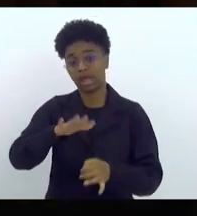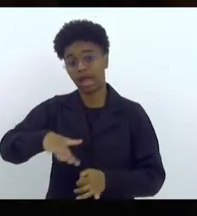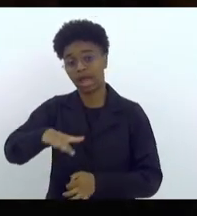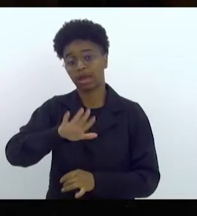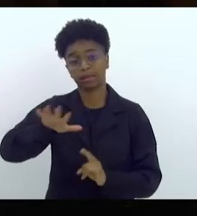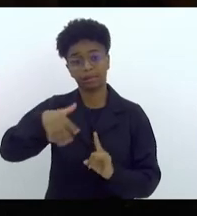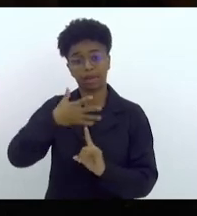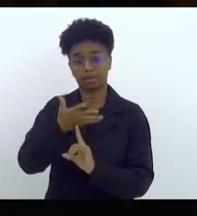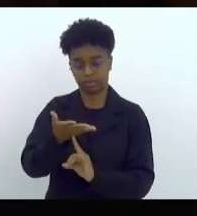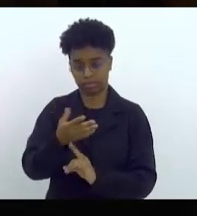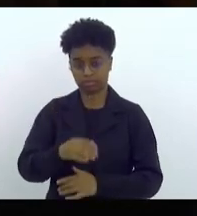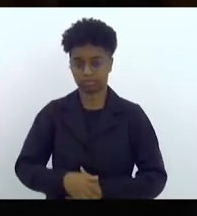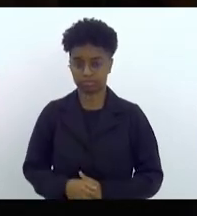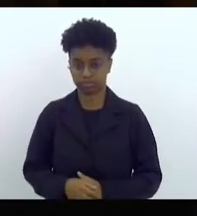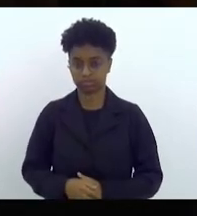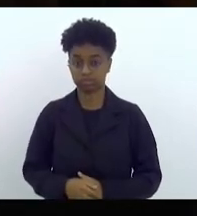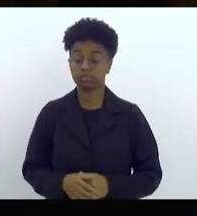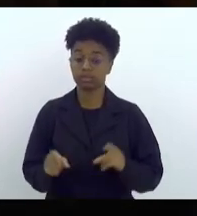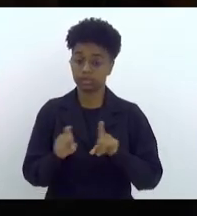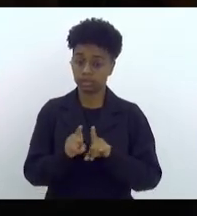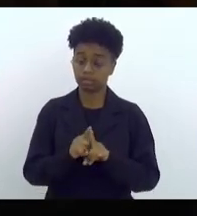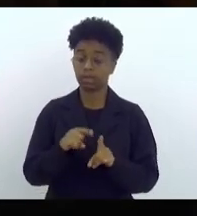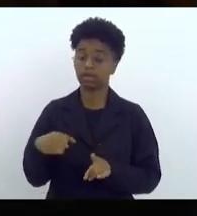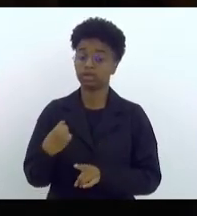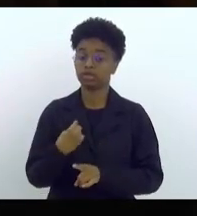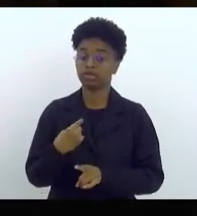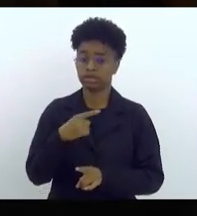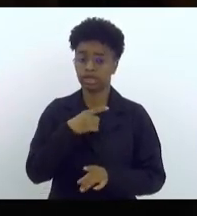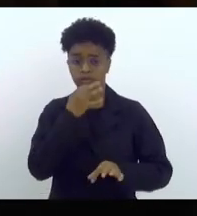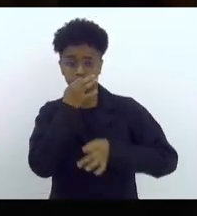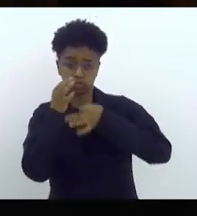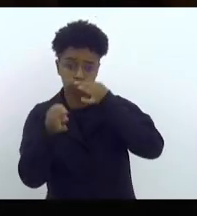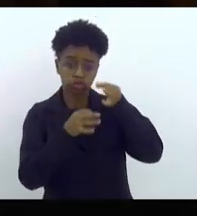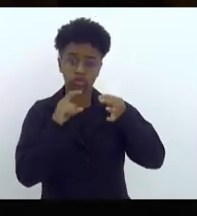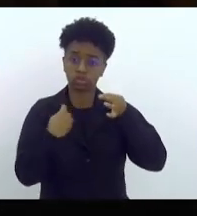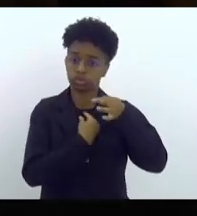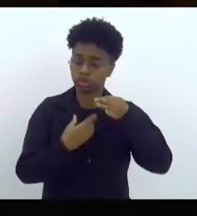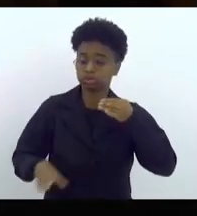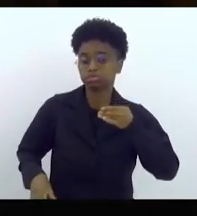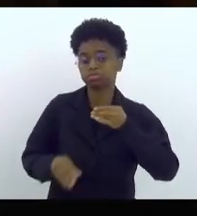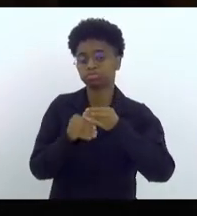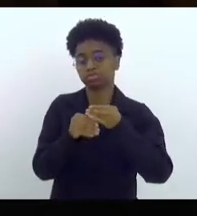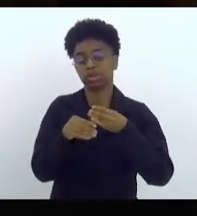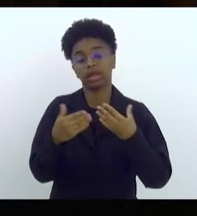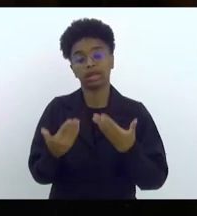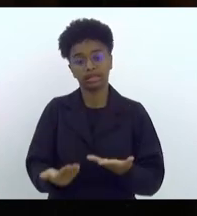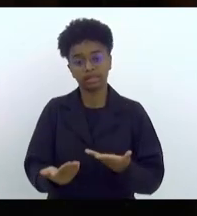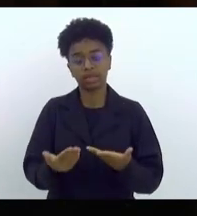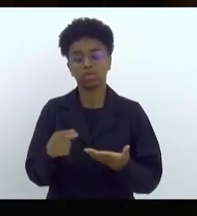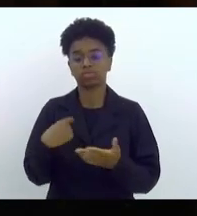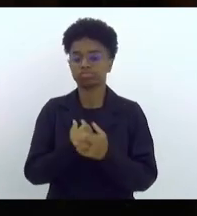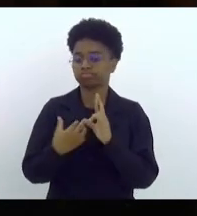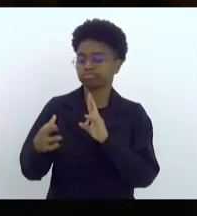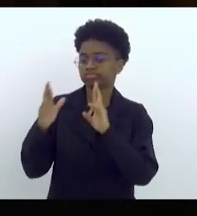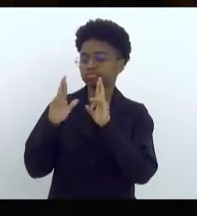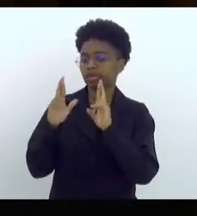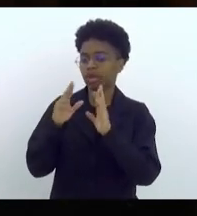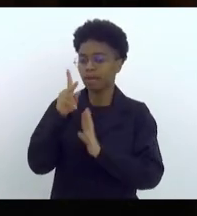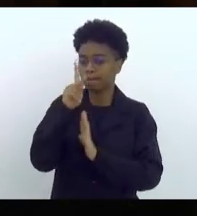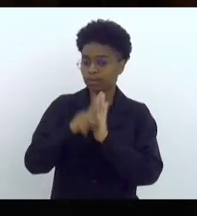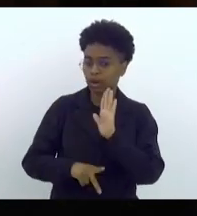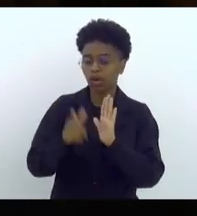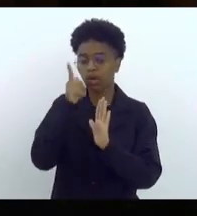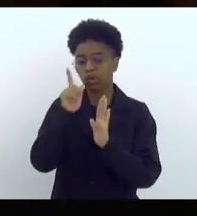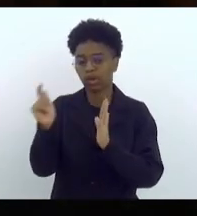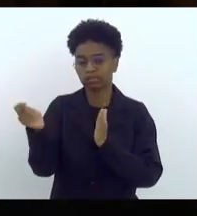governo, que, inclusive, fizeram sugestões que foram incorporadas. Então, gente está numa expectativa desse projeto ser